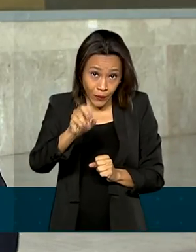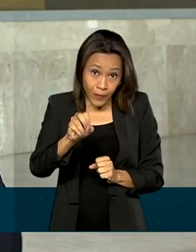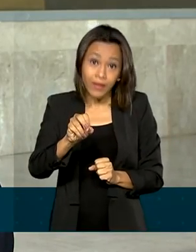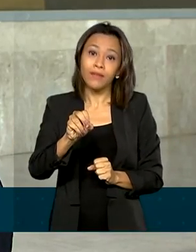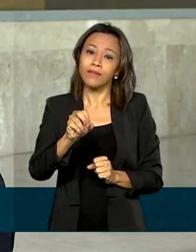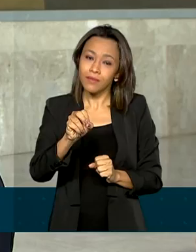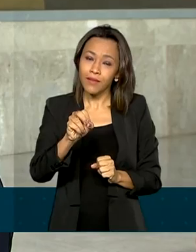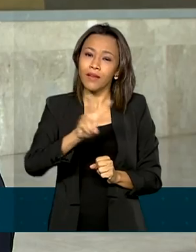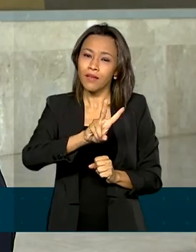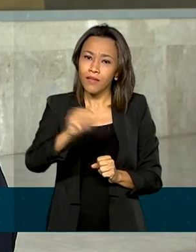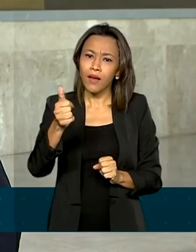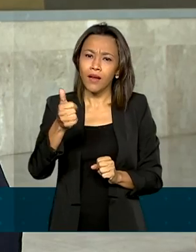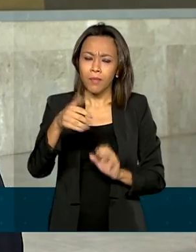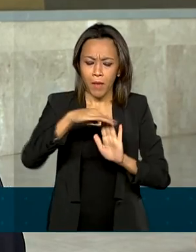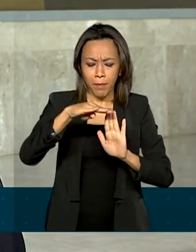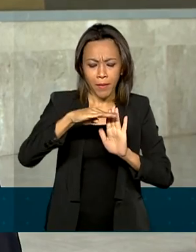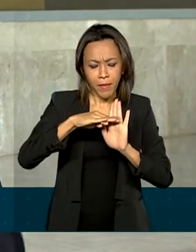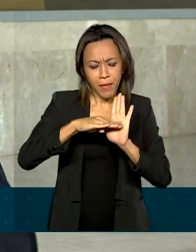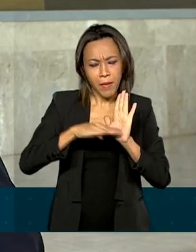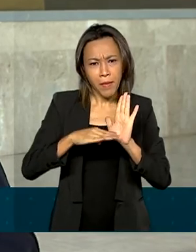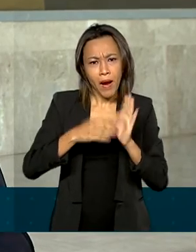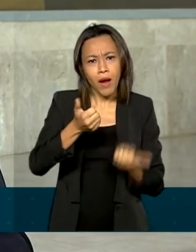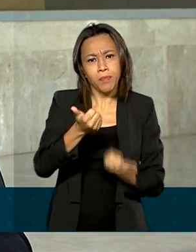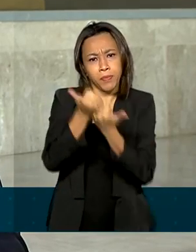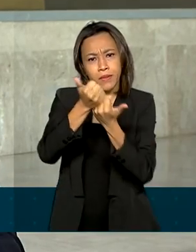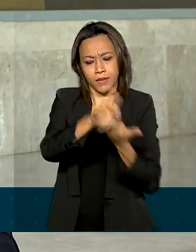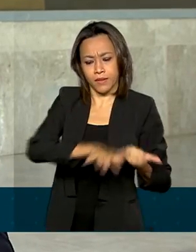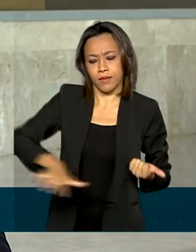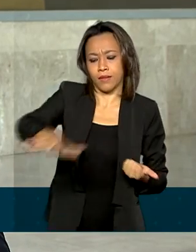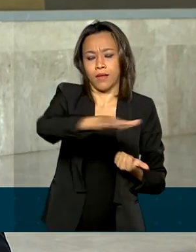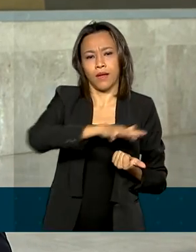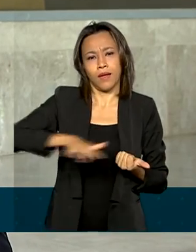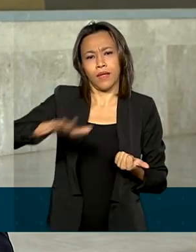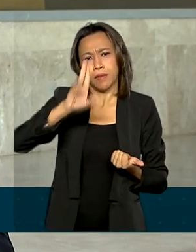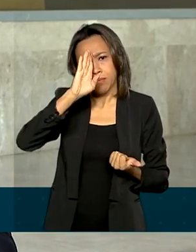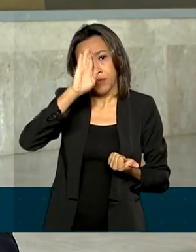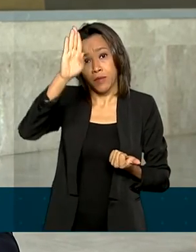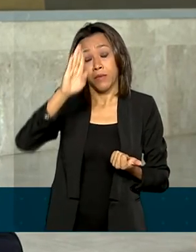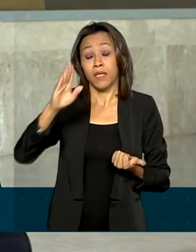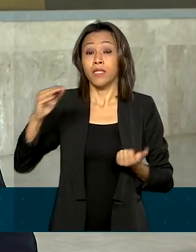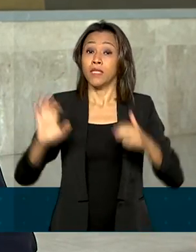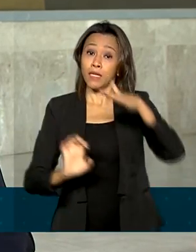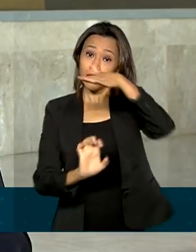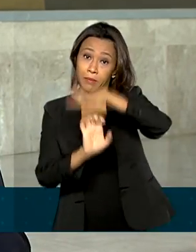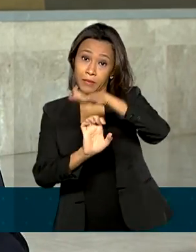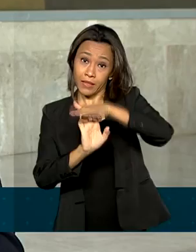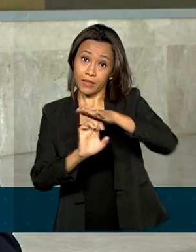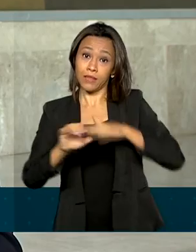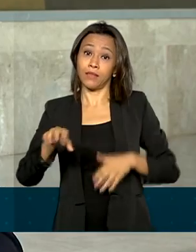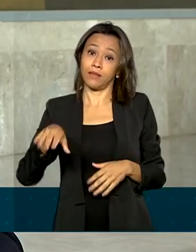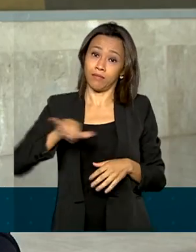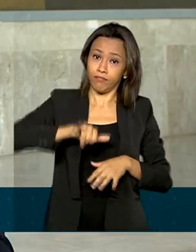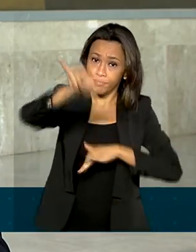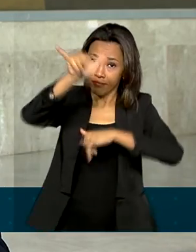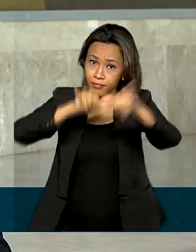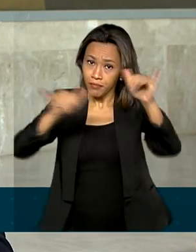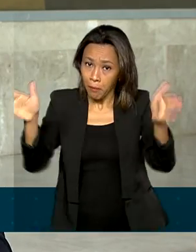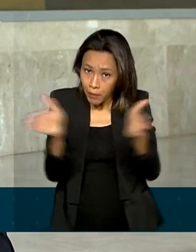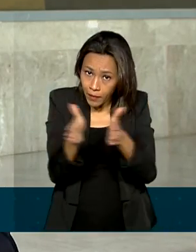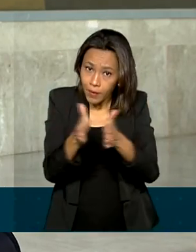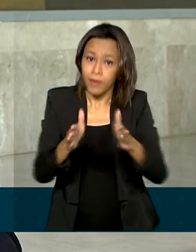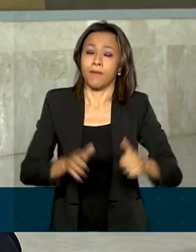aí do setor, principalmente para as empresas de pequeno porte. E como você já adiantou, Renata,